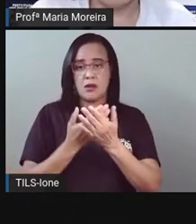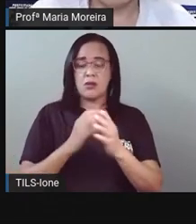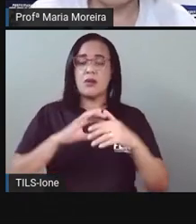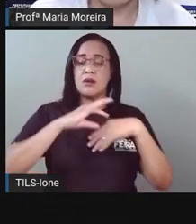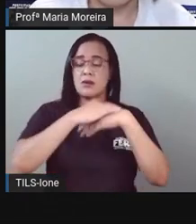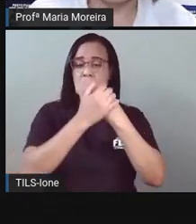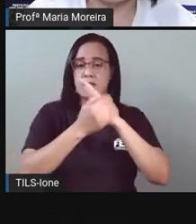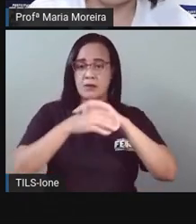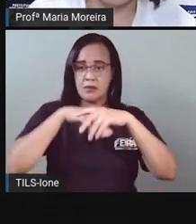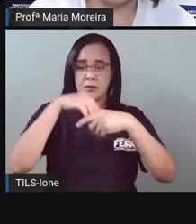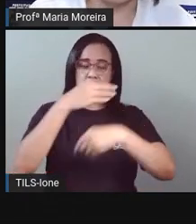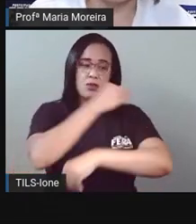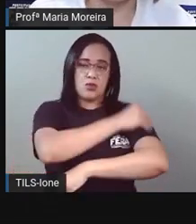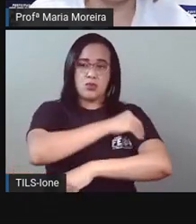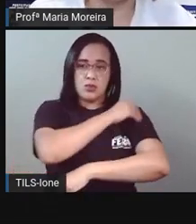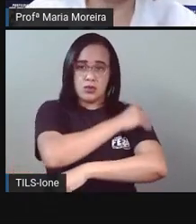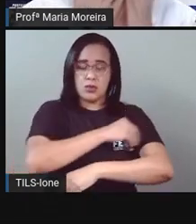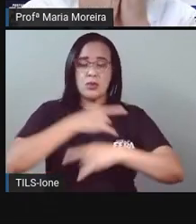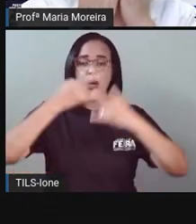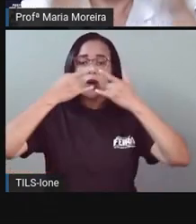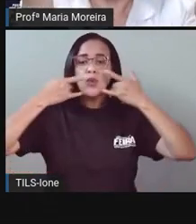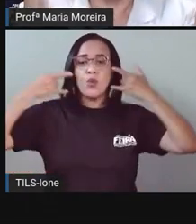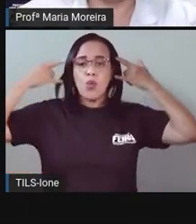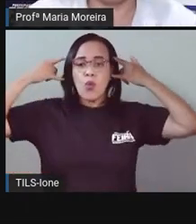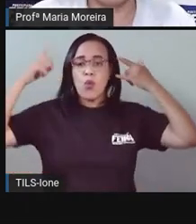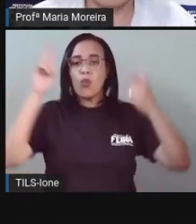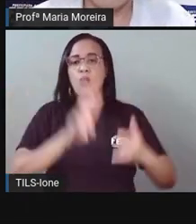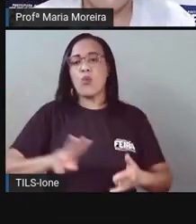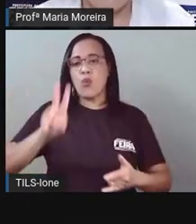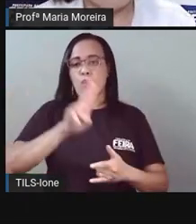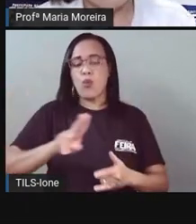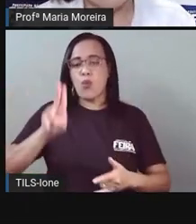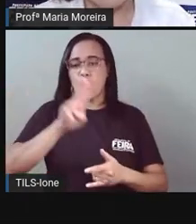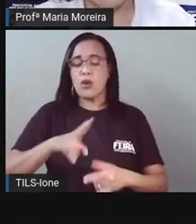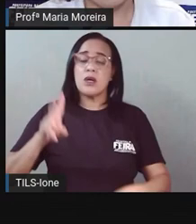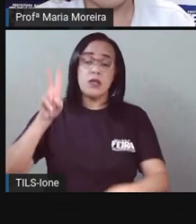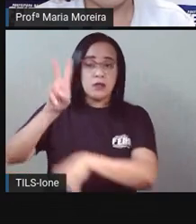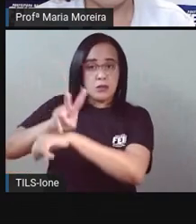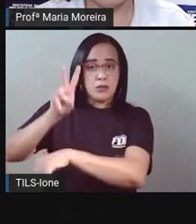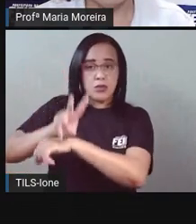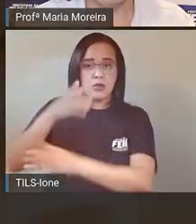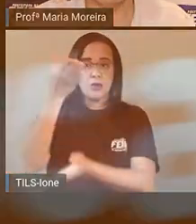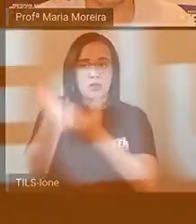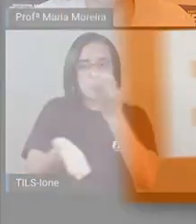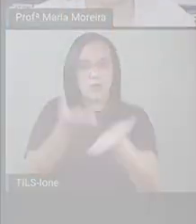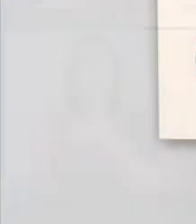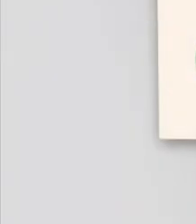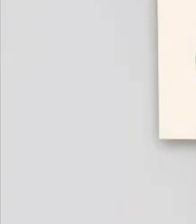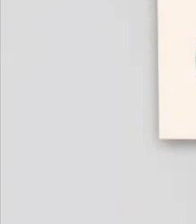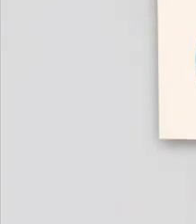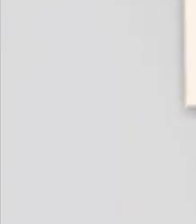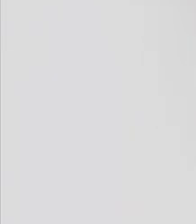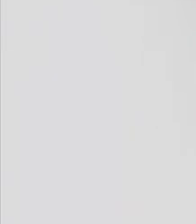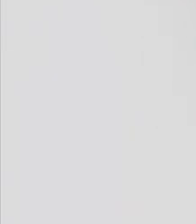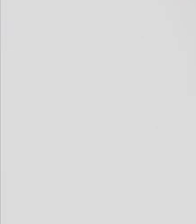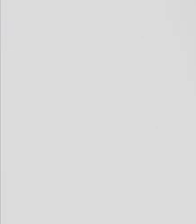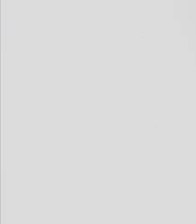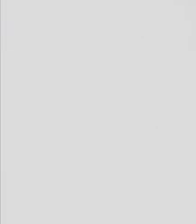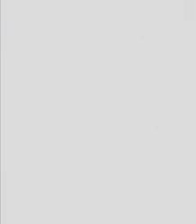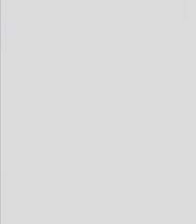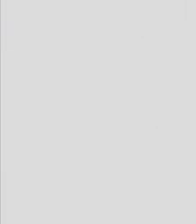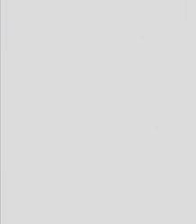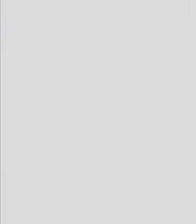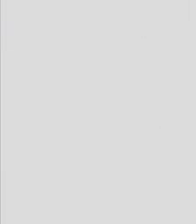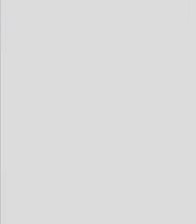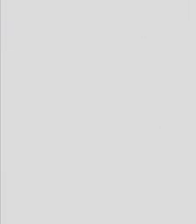em gel Usem máscara Se protejam Se cuidem E um brejo de Pró-Maria Para vocês Tchau Tchau Lava outra